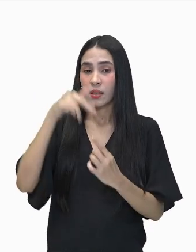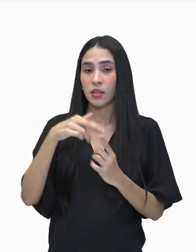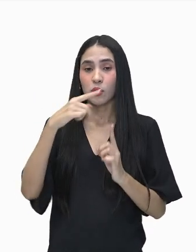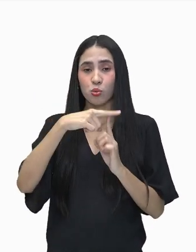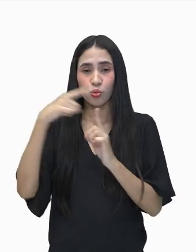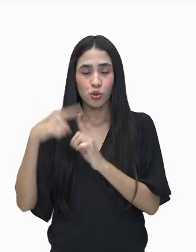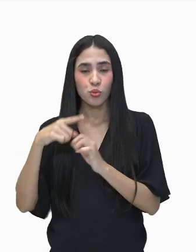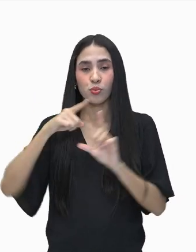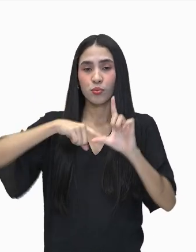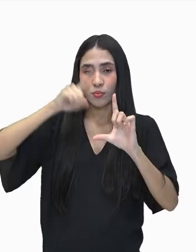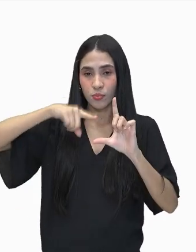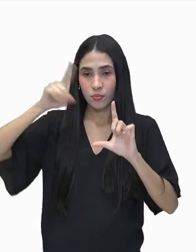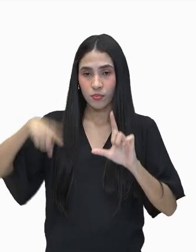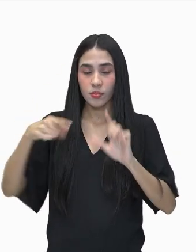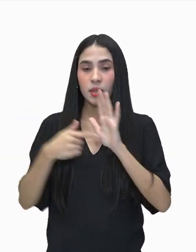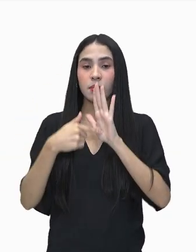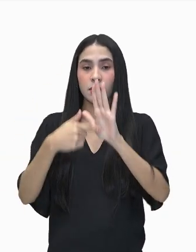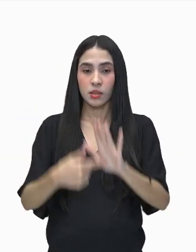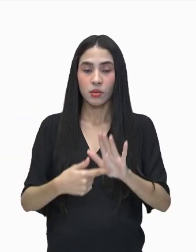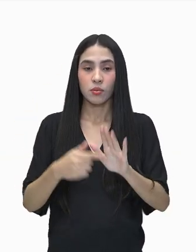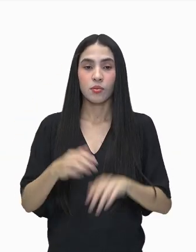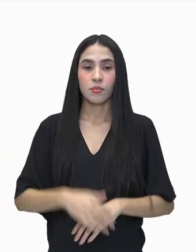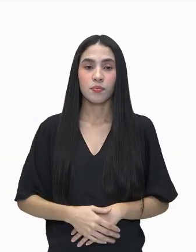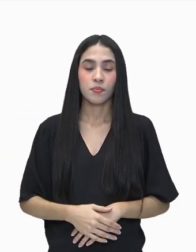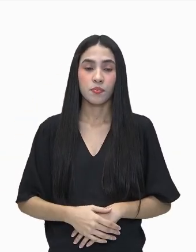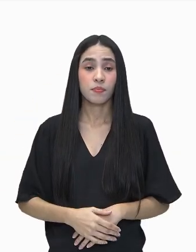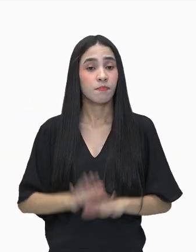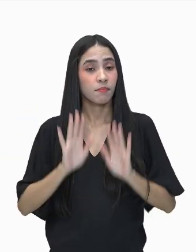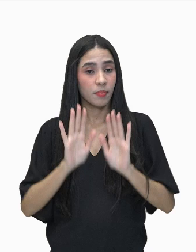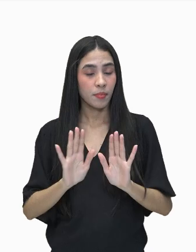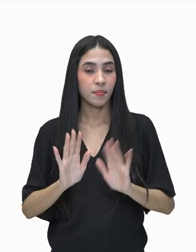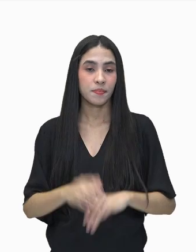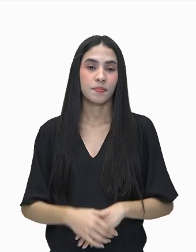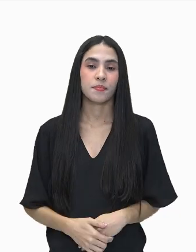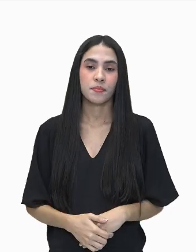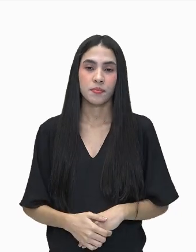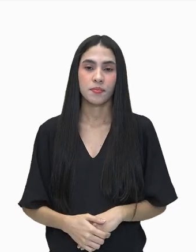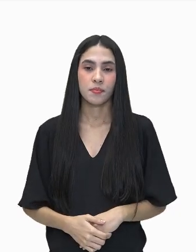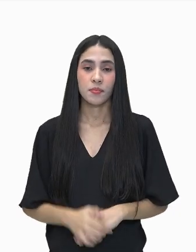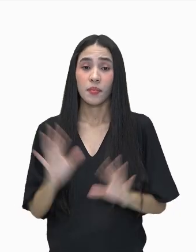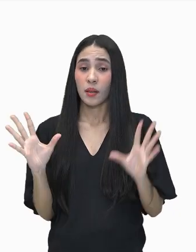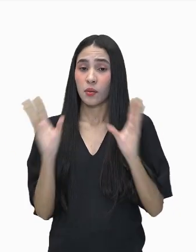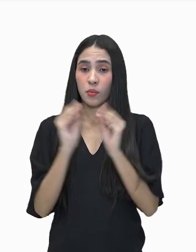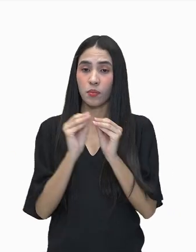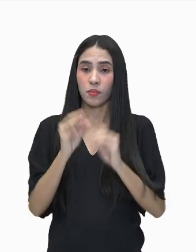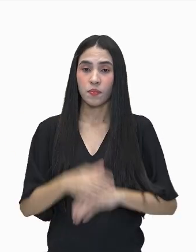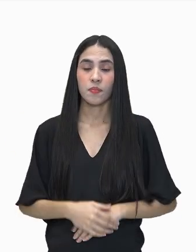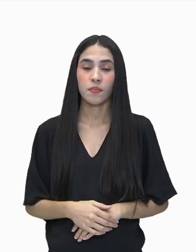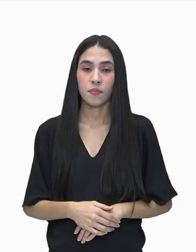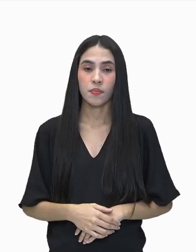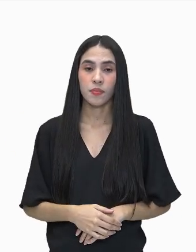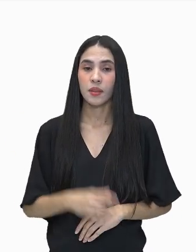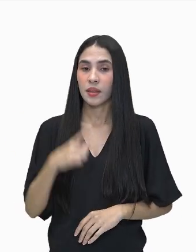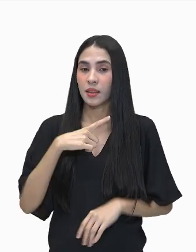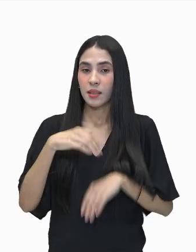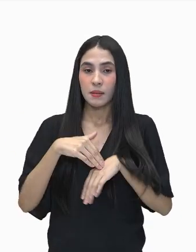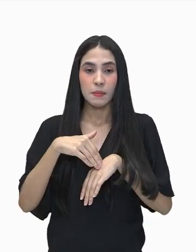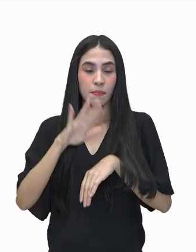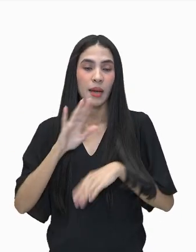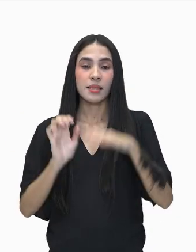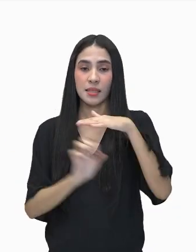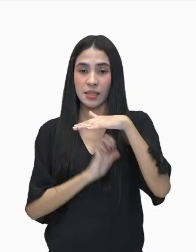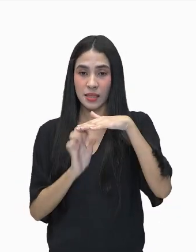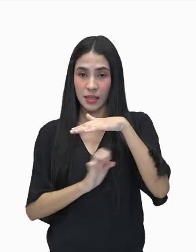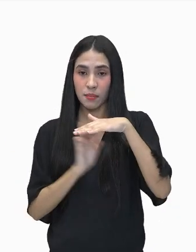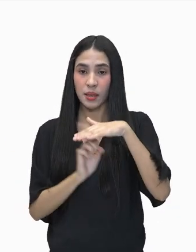estatística que apontou para esse número. Mas, enfim, resumindo, nós temos mais empresas